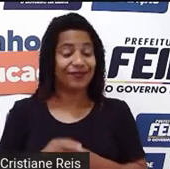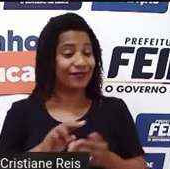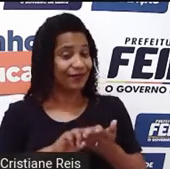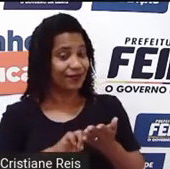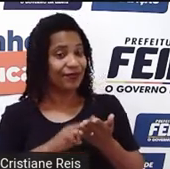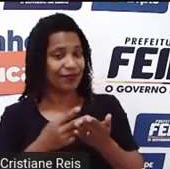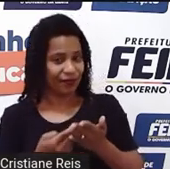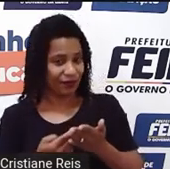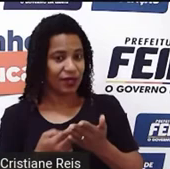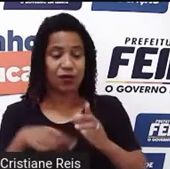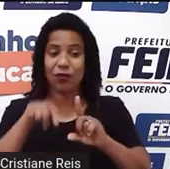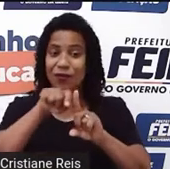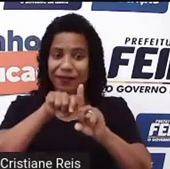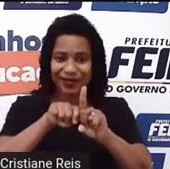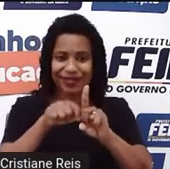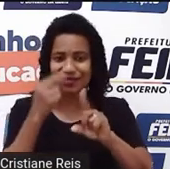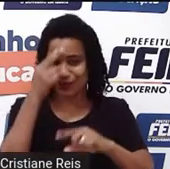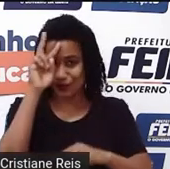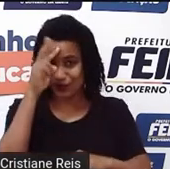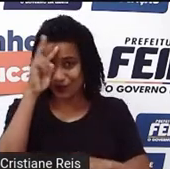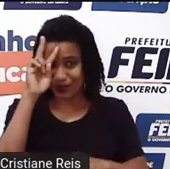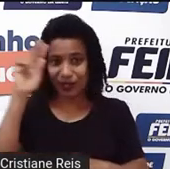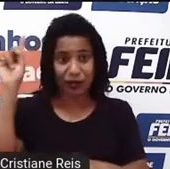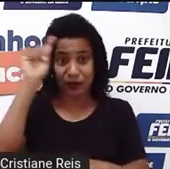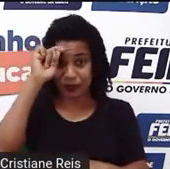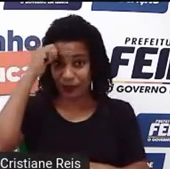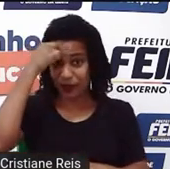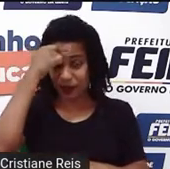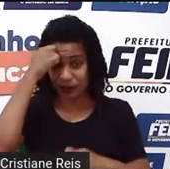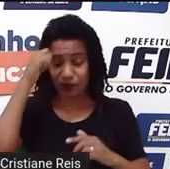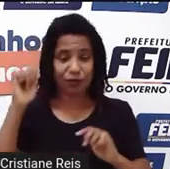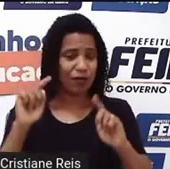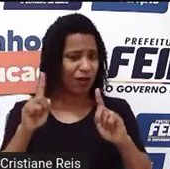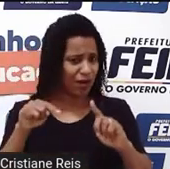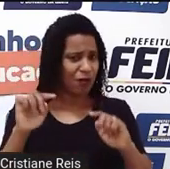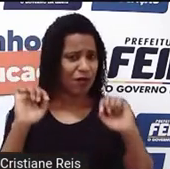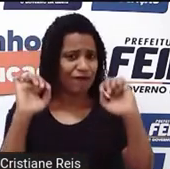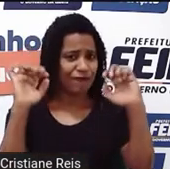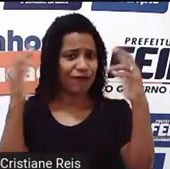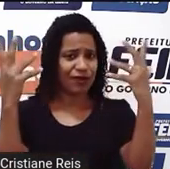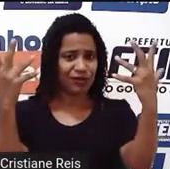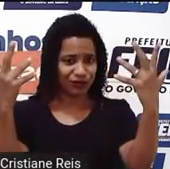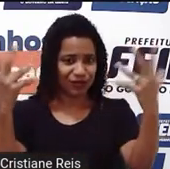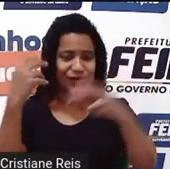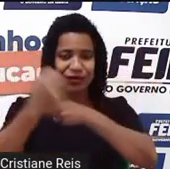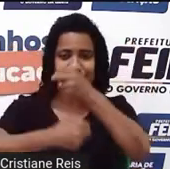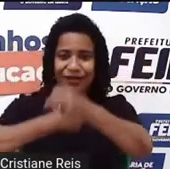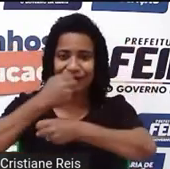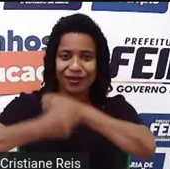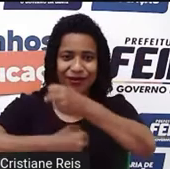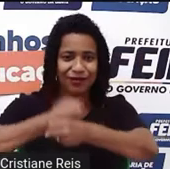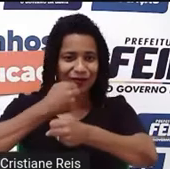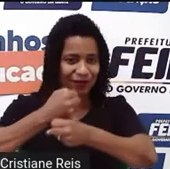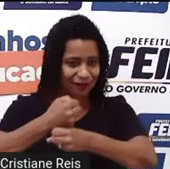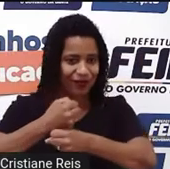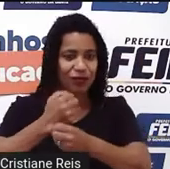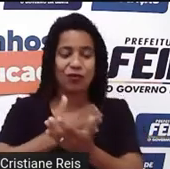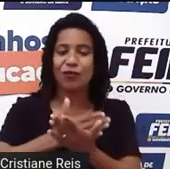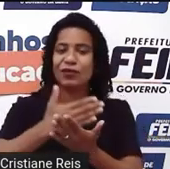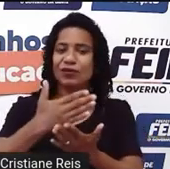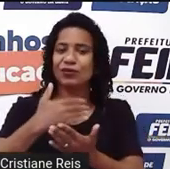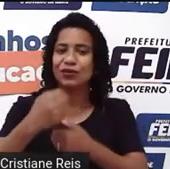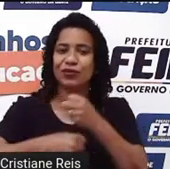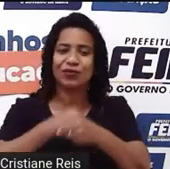Então, o mês da história negra é uma comemoração, uma festividade anual, que oficialmente